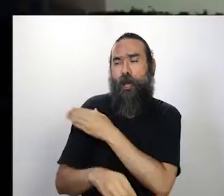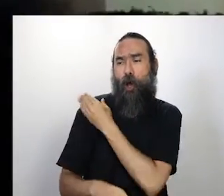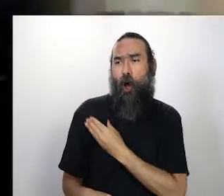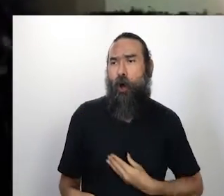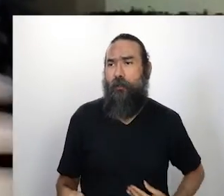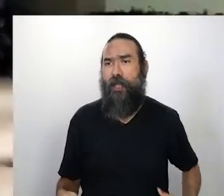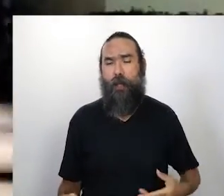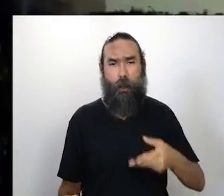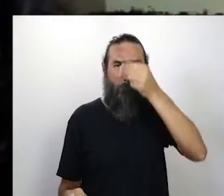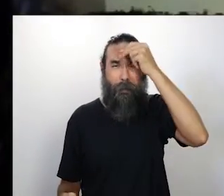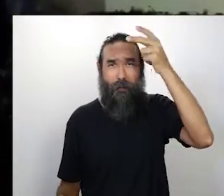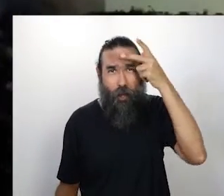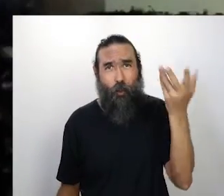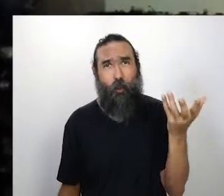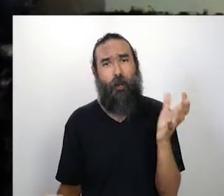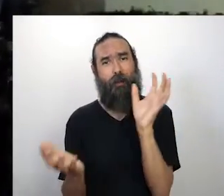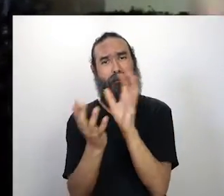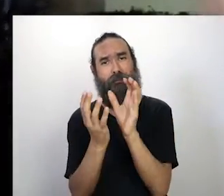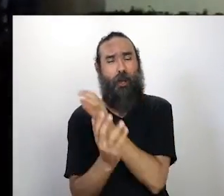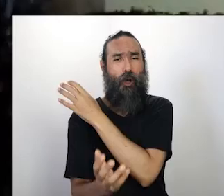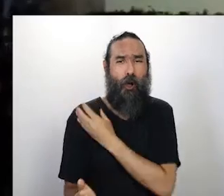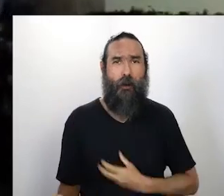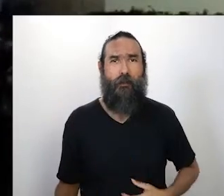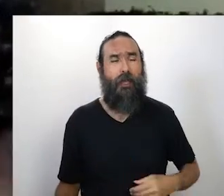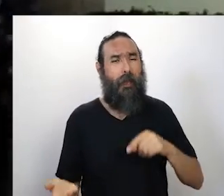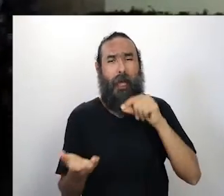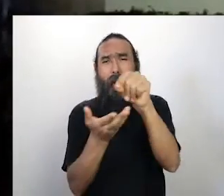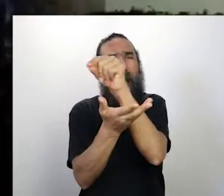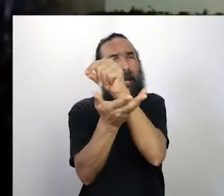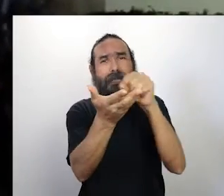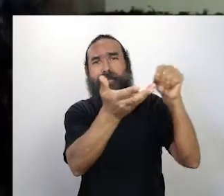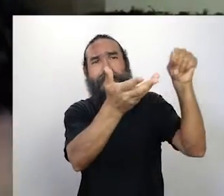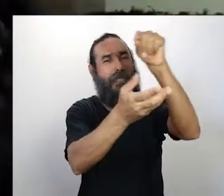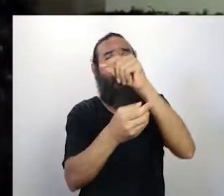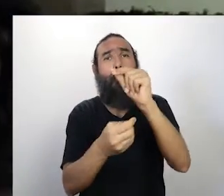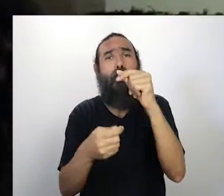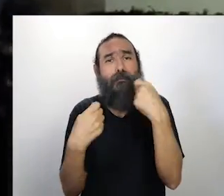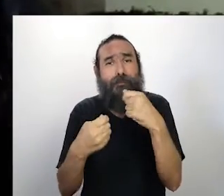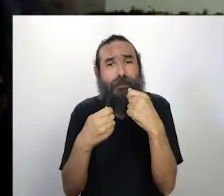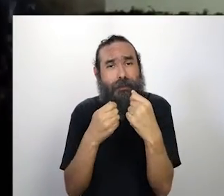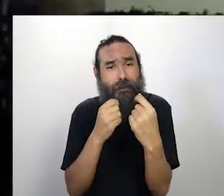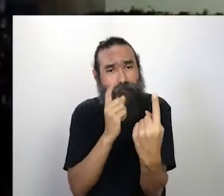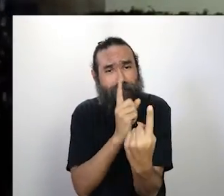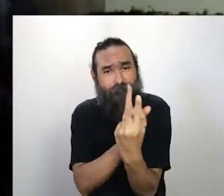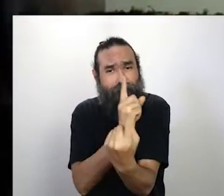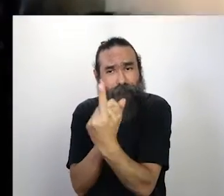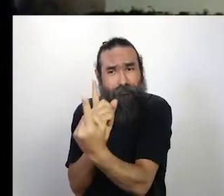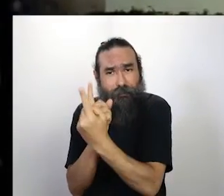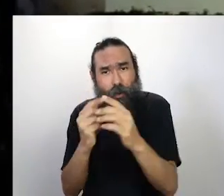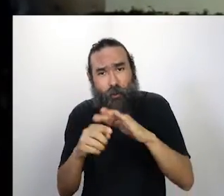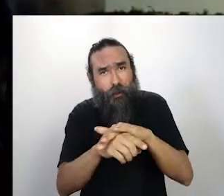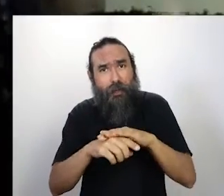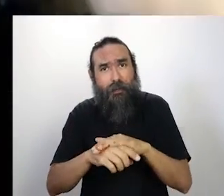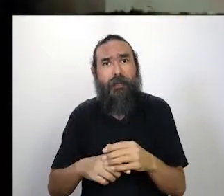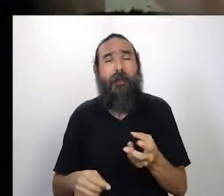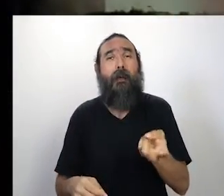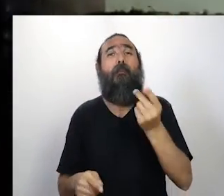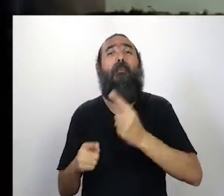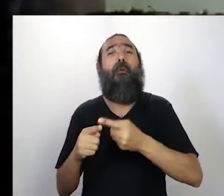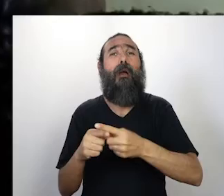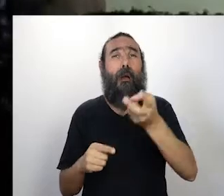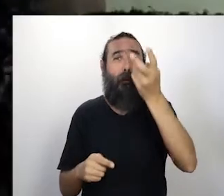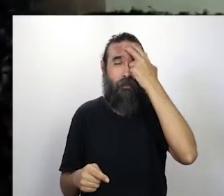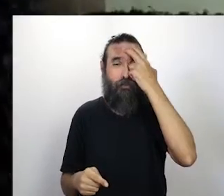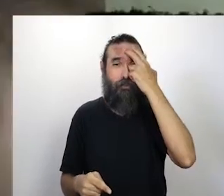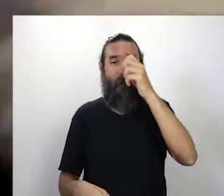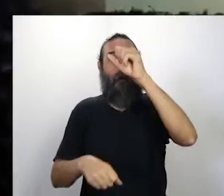Recife, de Olinda, de algumas cidades aqui do interior, para saber certo, aconteceu tudo isso, a cultura foi a primeira que parou, todo mundo fala, já está